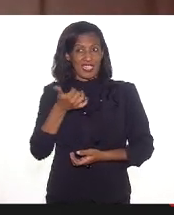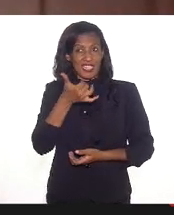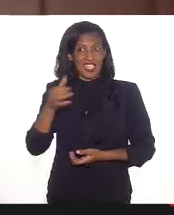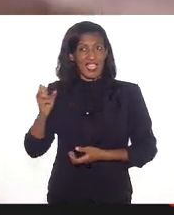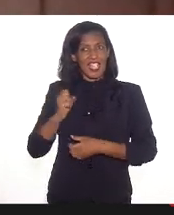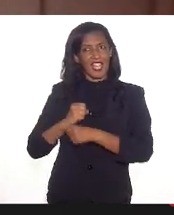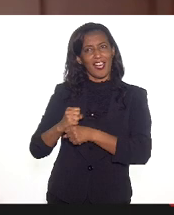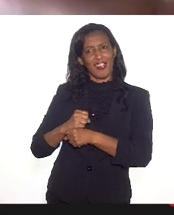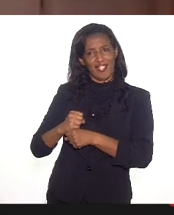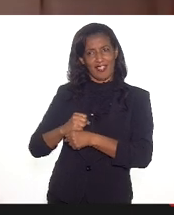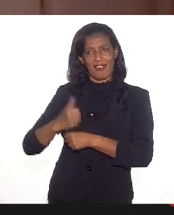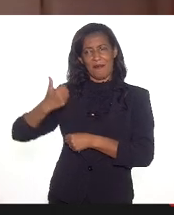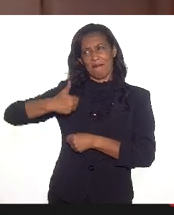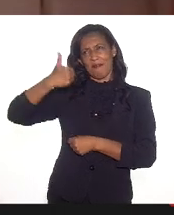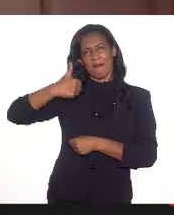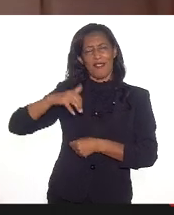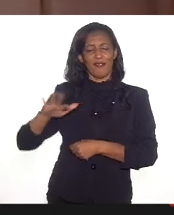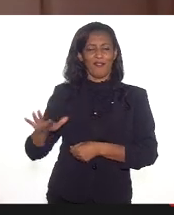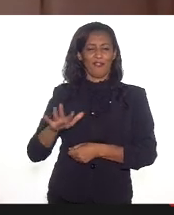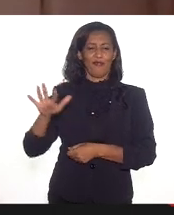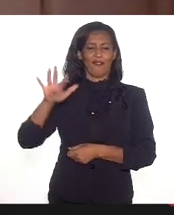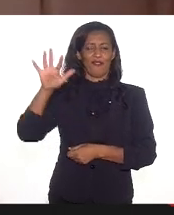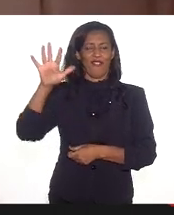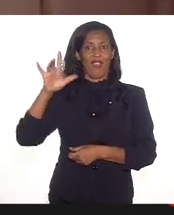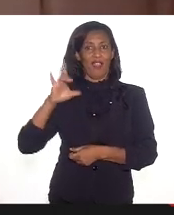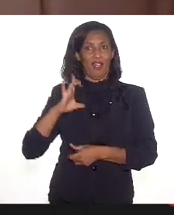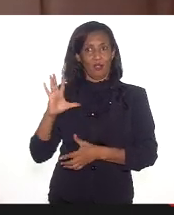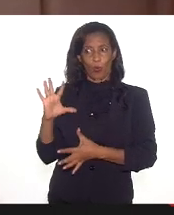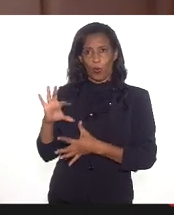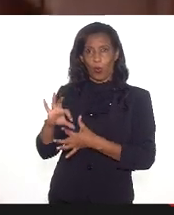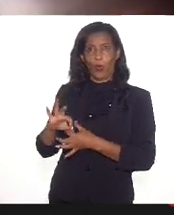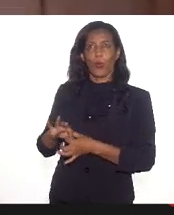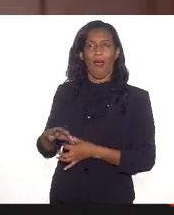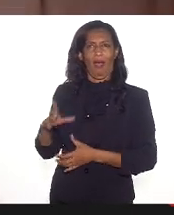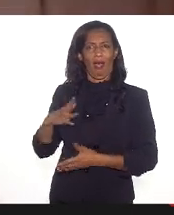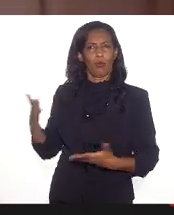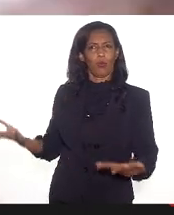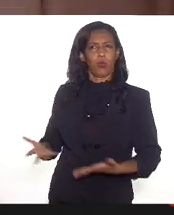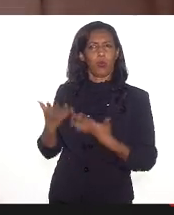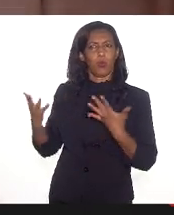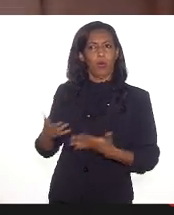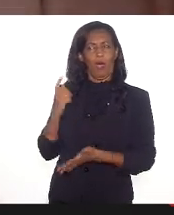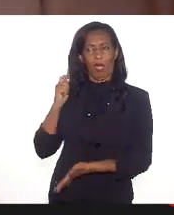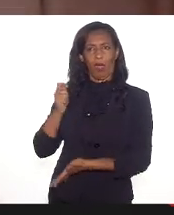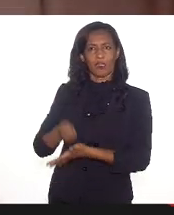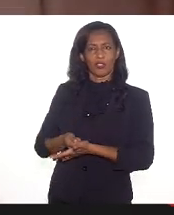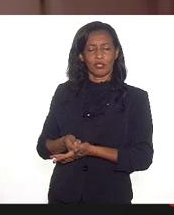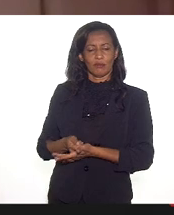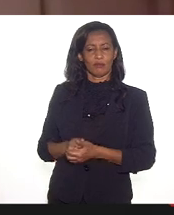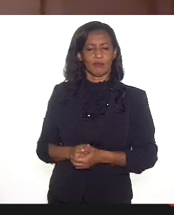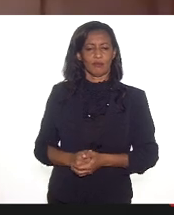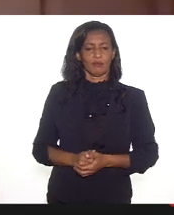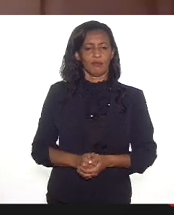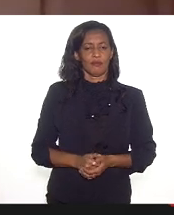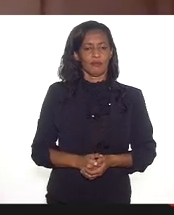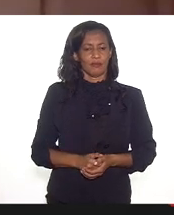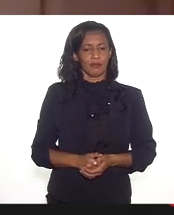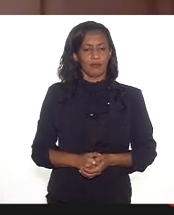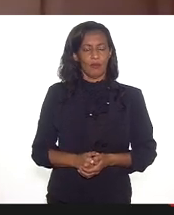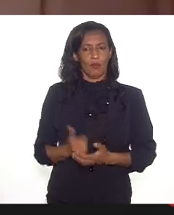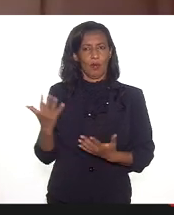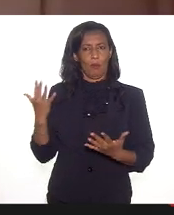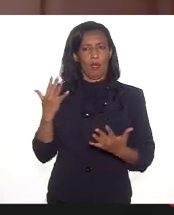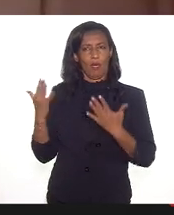anos, quer dizer, uma das primeiras favelas a se consolidar e a estimular e garantir numa